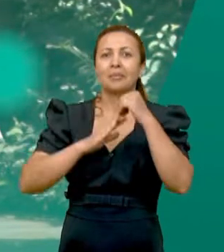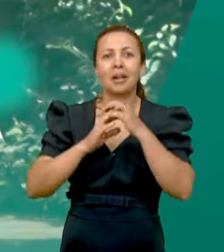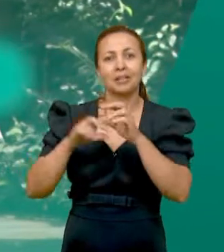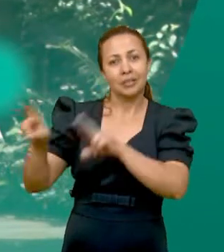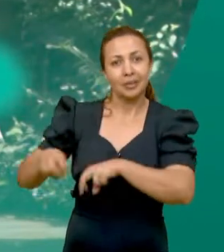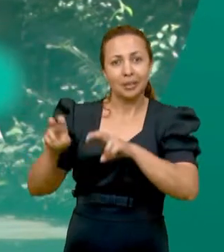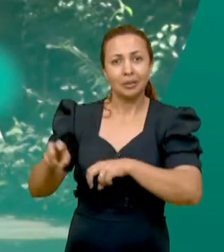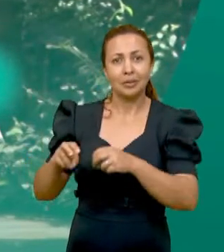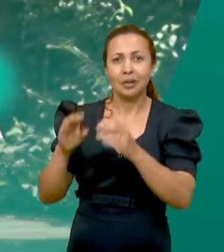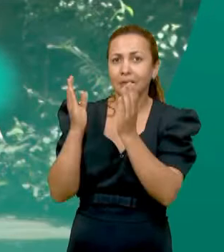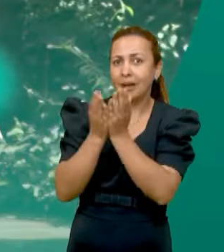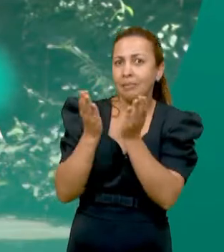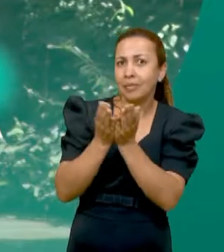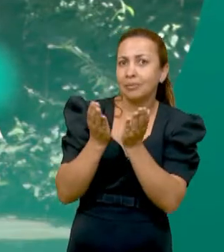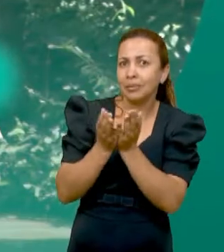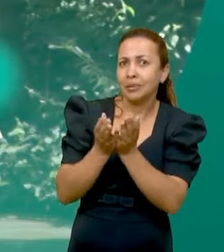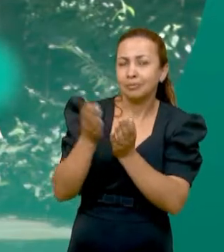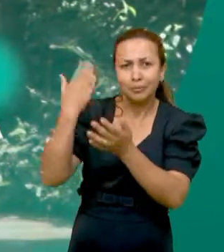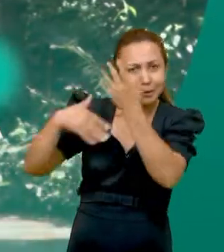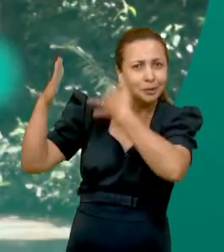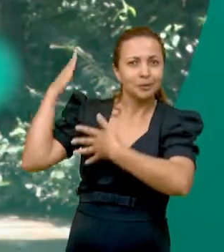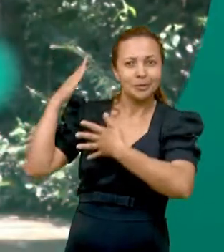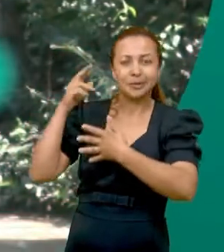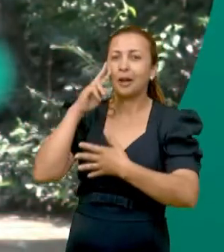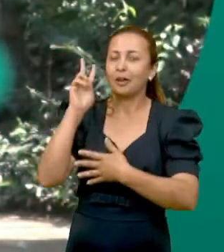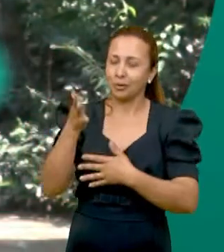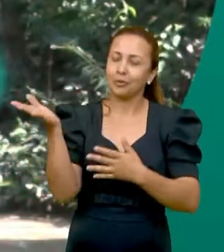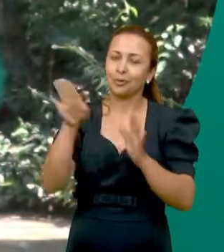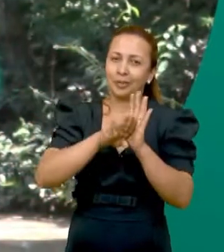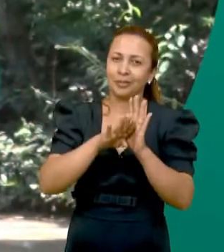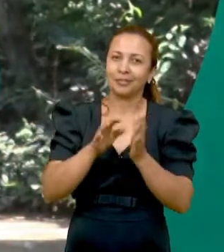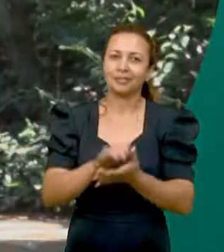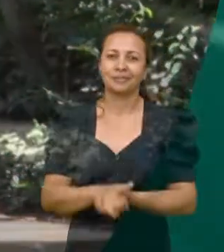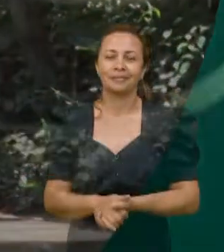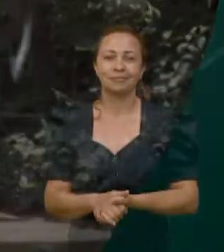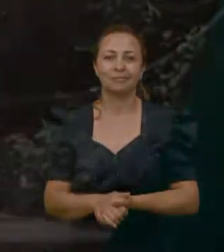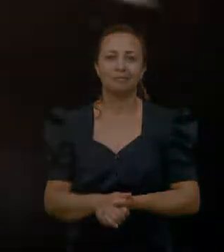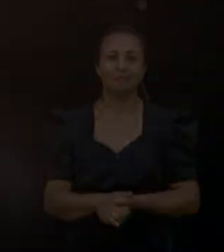agrícolas da Antiguidade a partir da Bíblia. A gente volta já já.